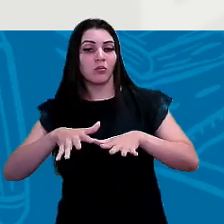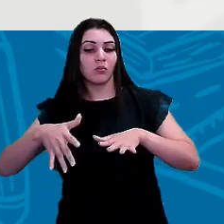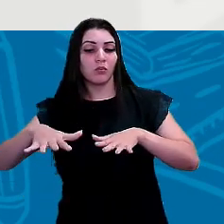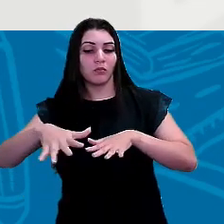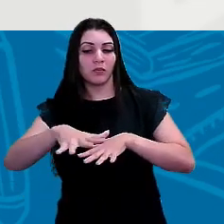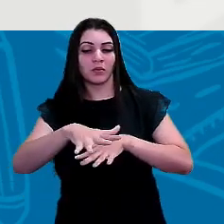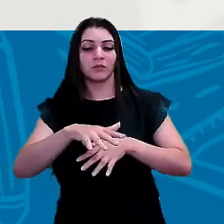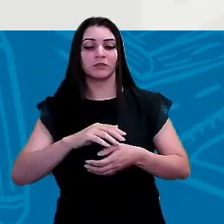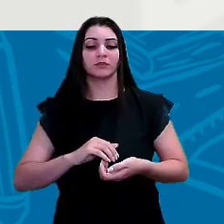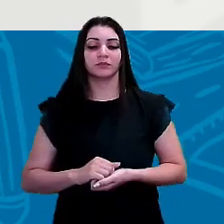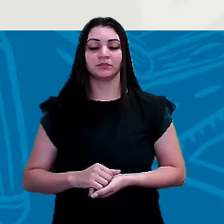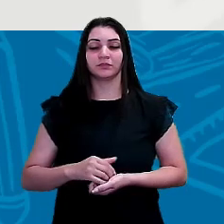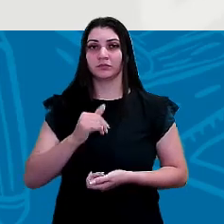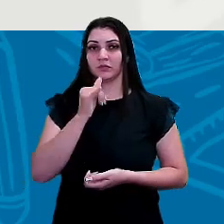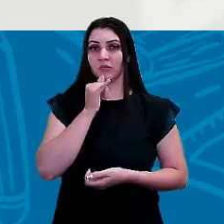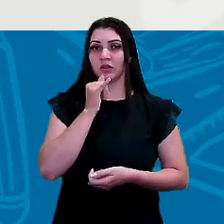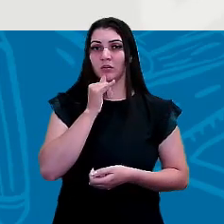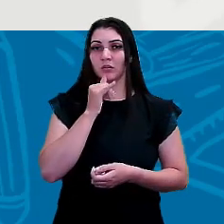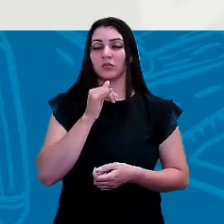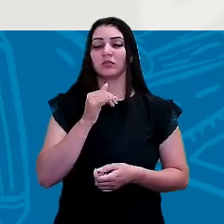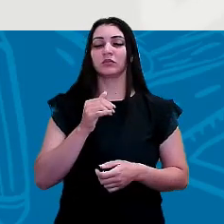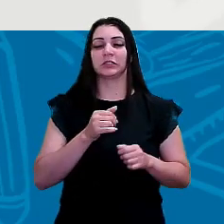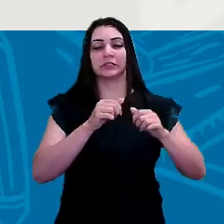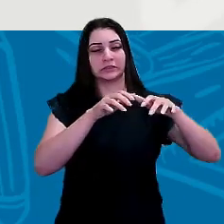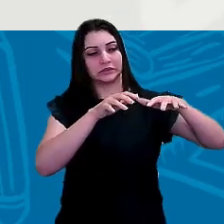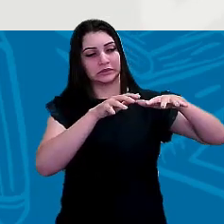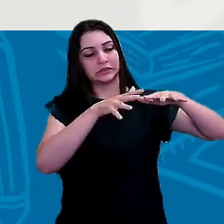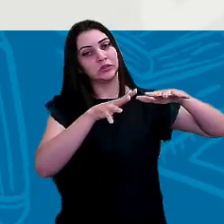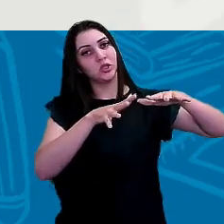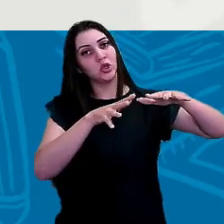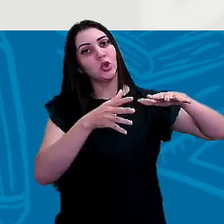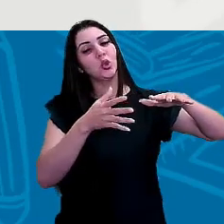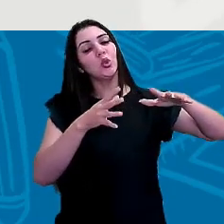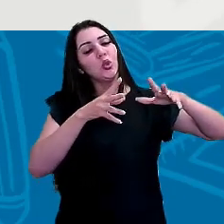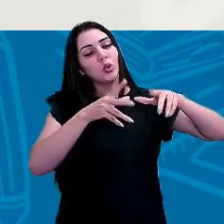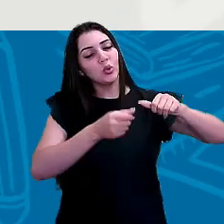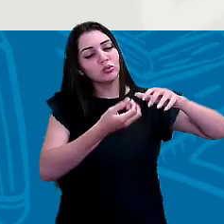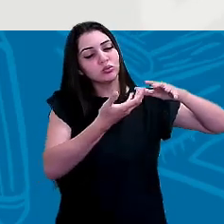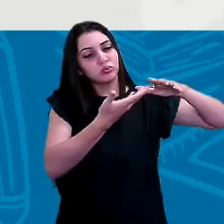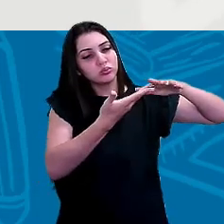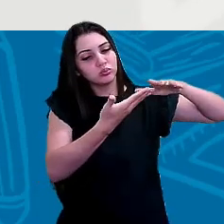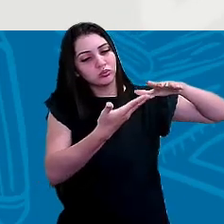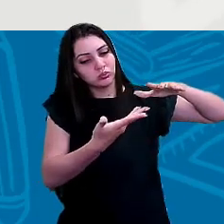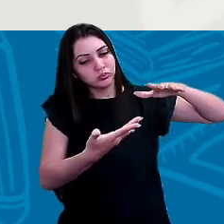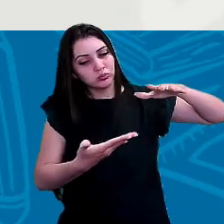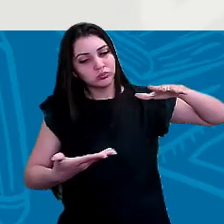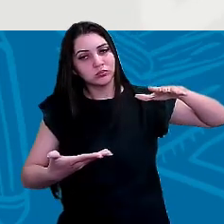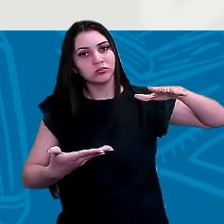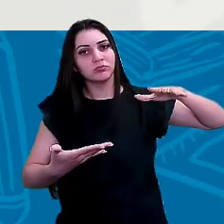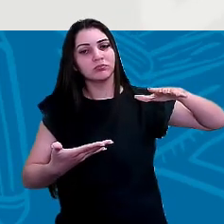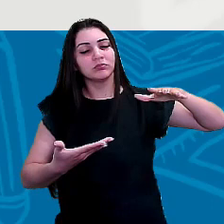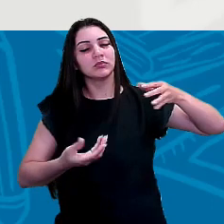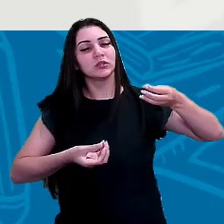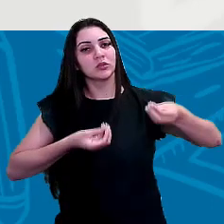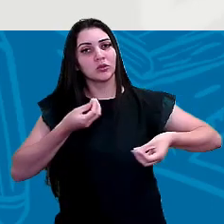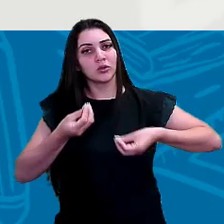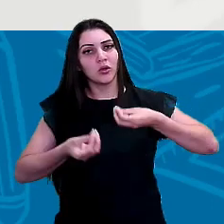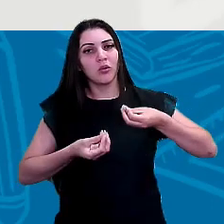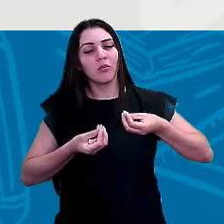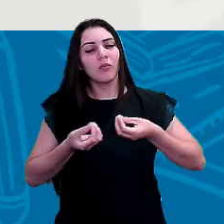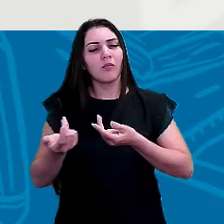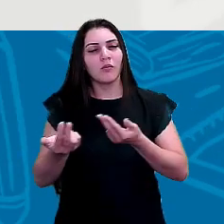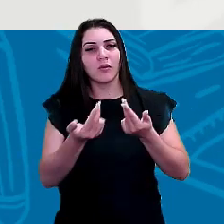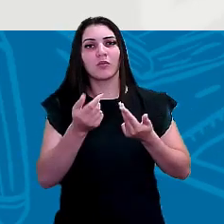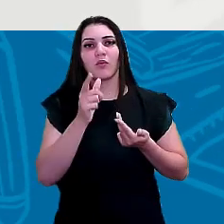gravidade né? ela ensina que tudo já no alto tende a ser puxado para baixo né? e assim é o fluxo da